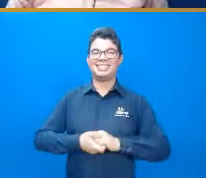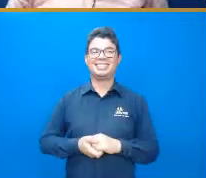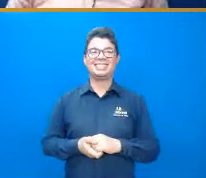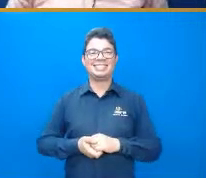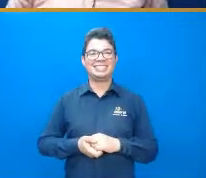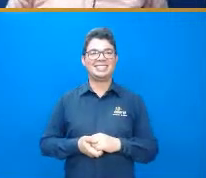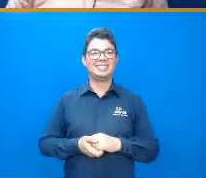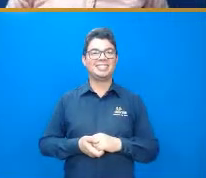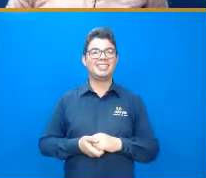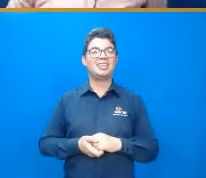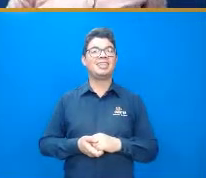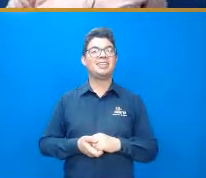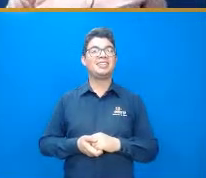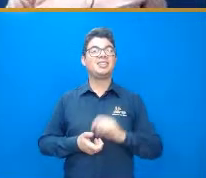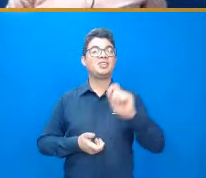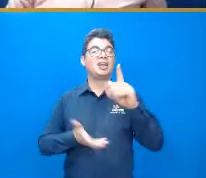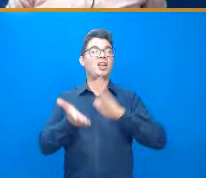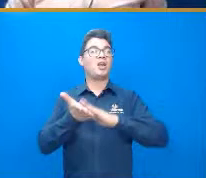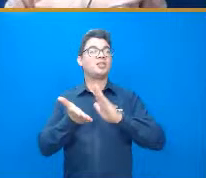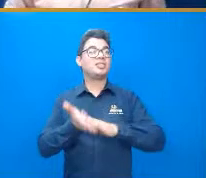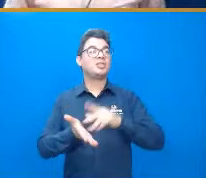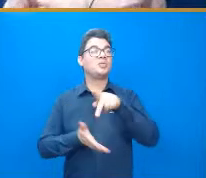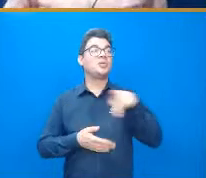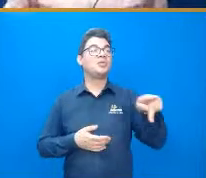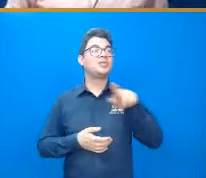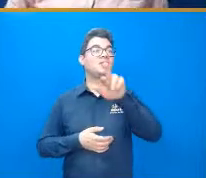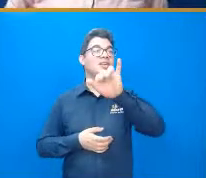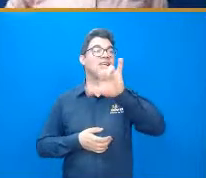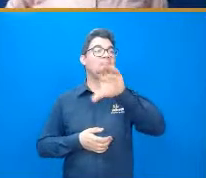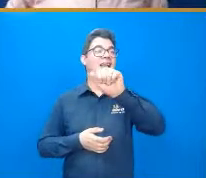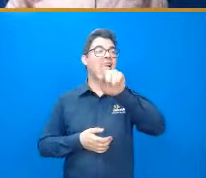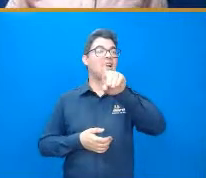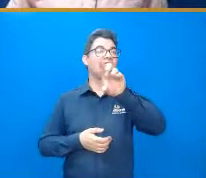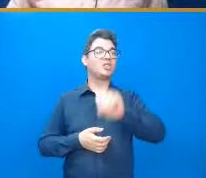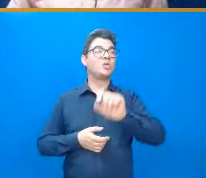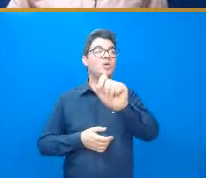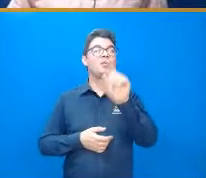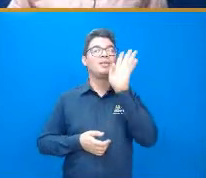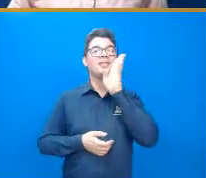Olha só um elogio pra você, professor, ó, que legal.